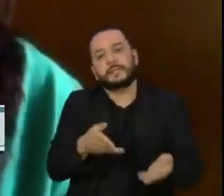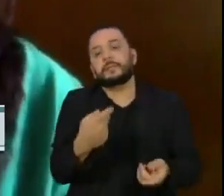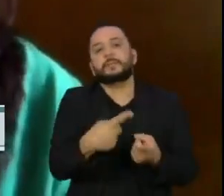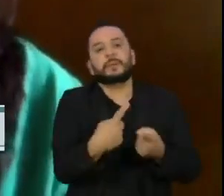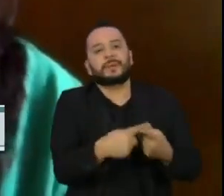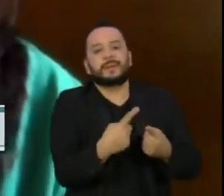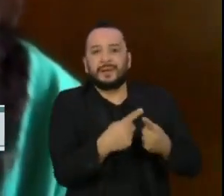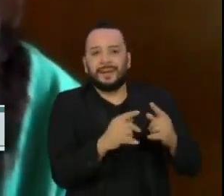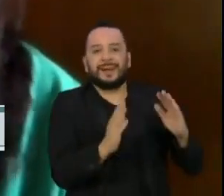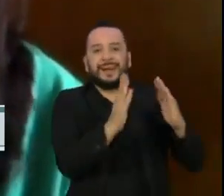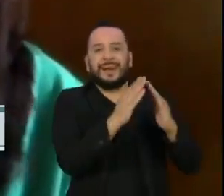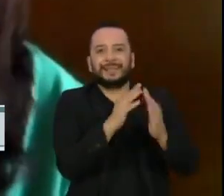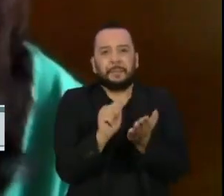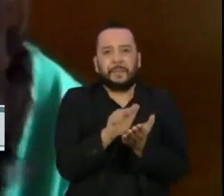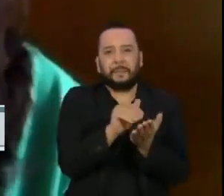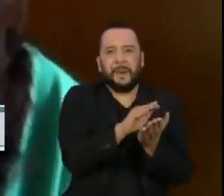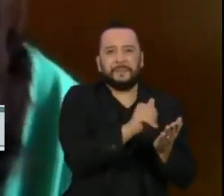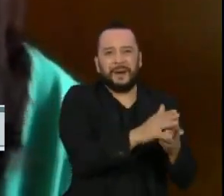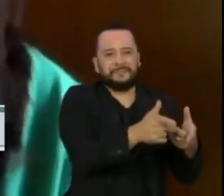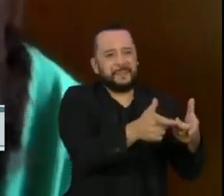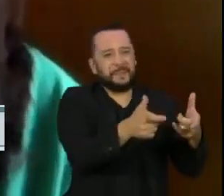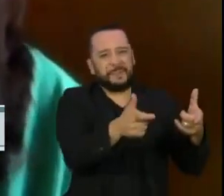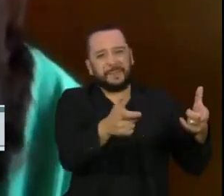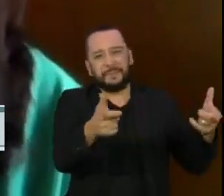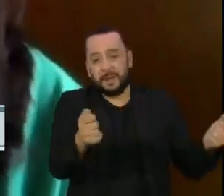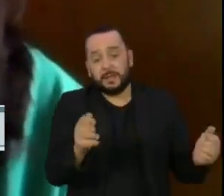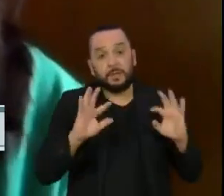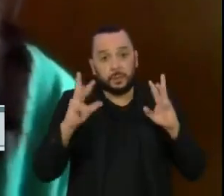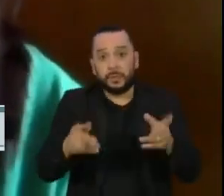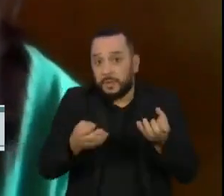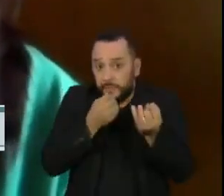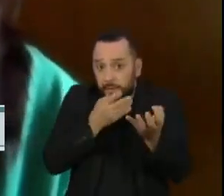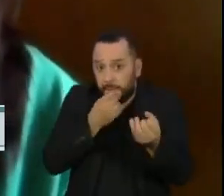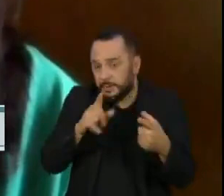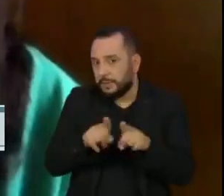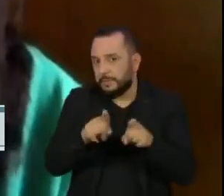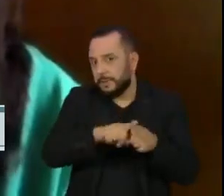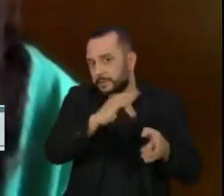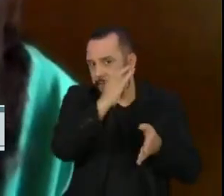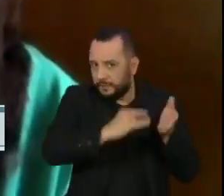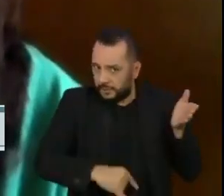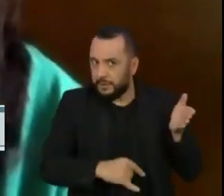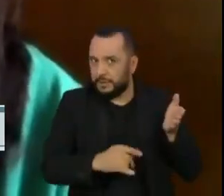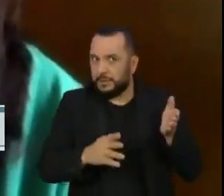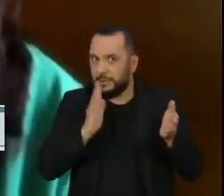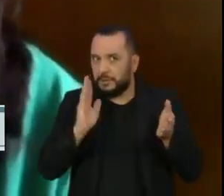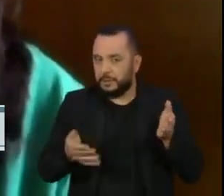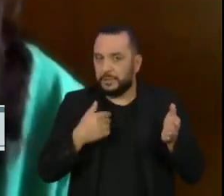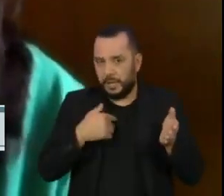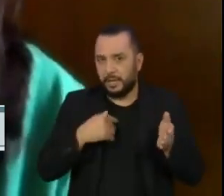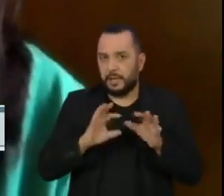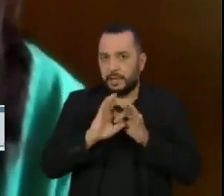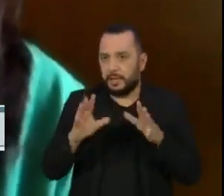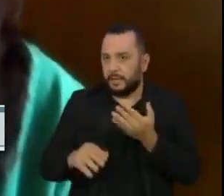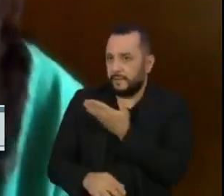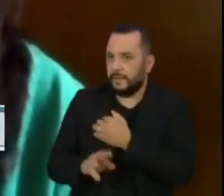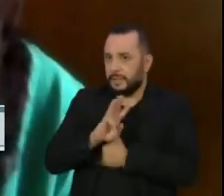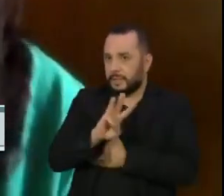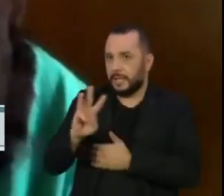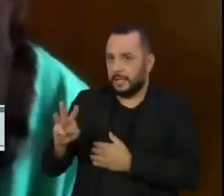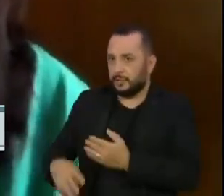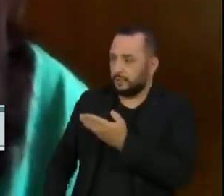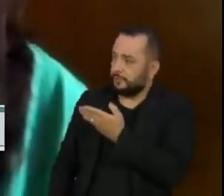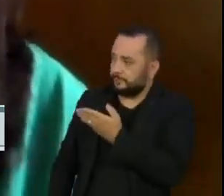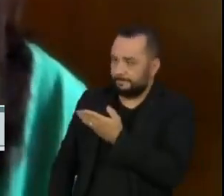crescer. E todos os dados, materiais, inclusive o formulário de adesão para a campanha também está disponível no site da